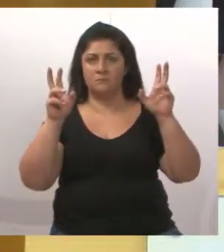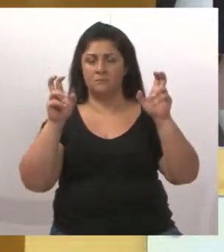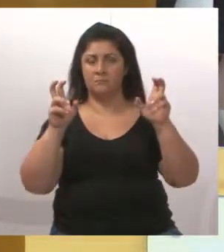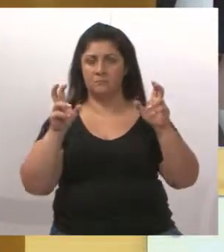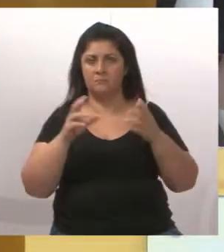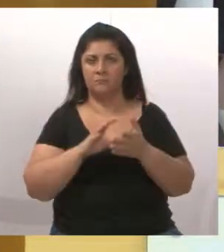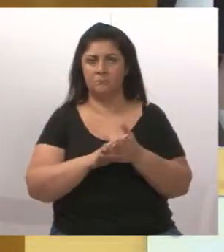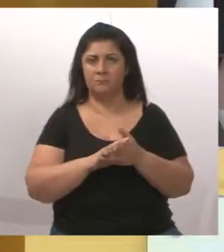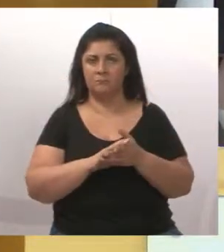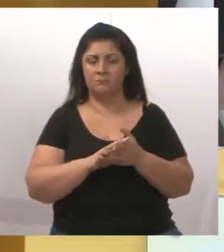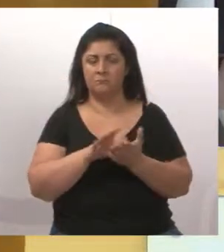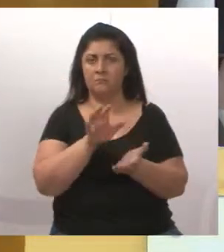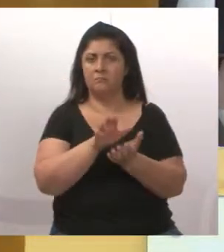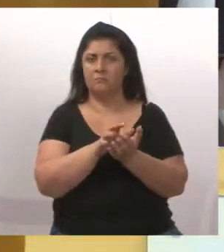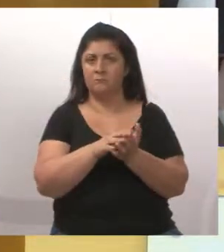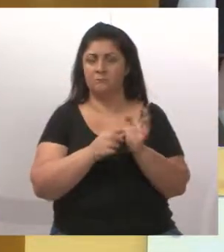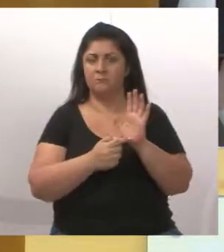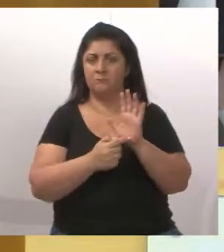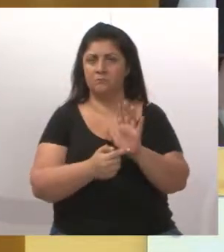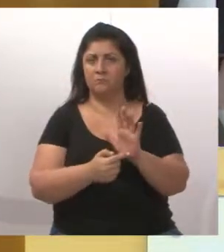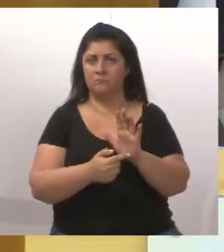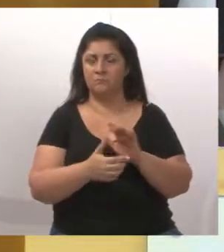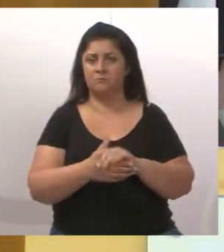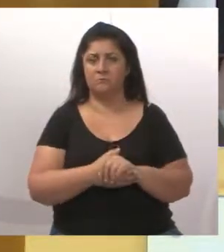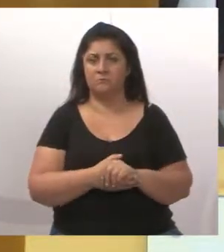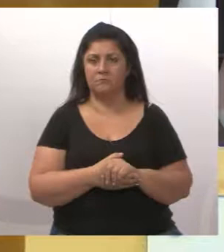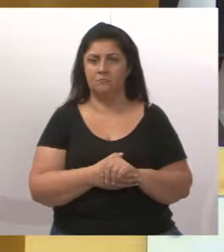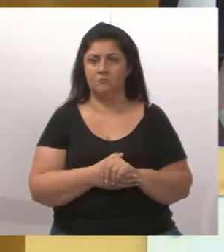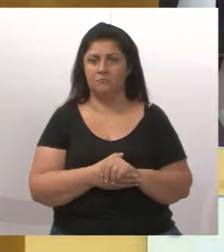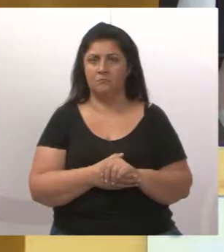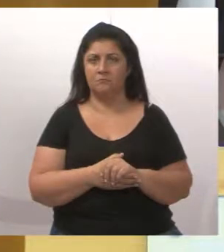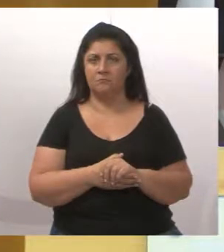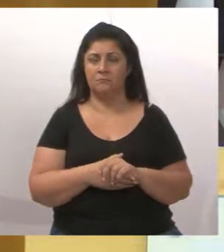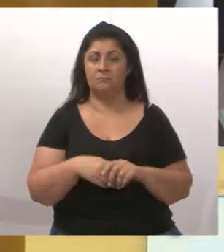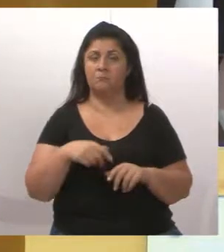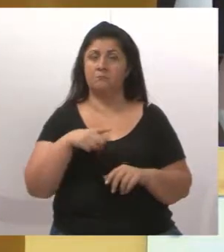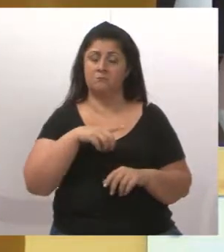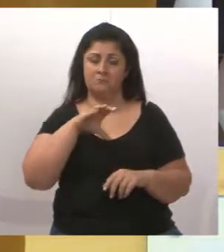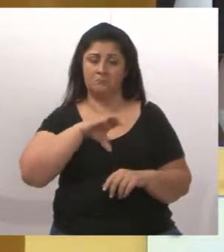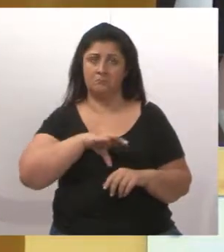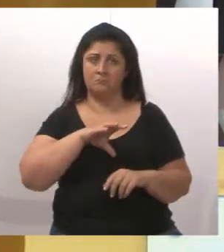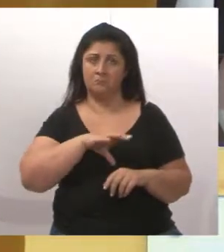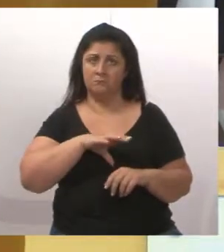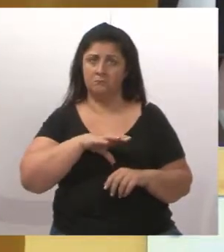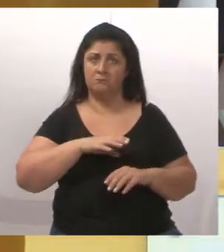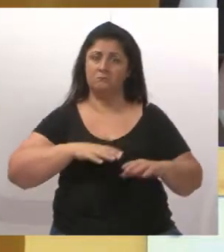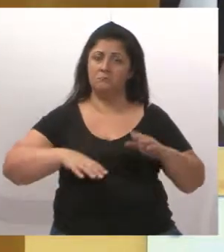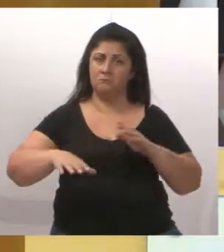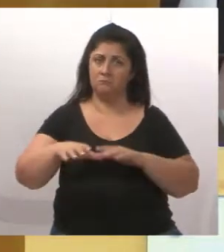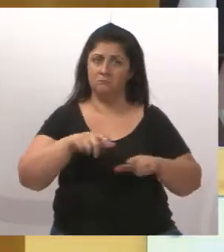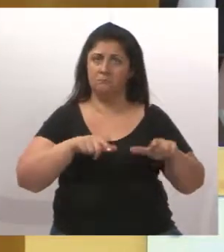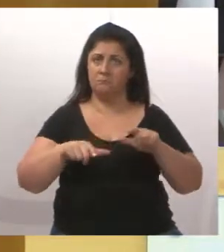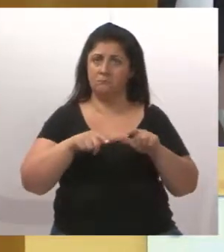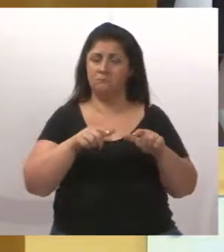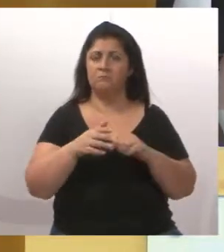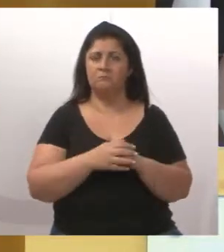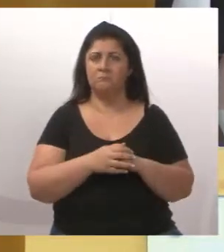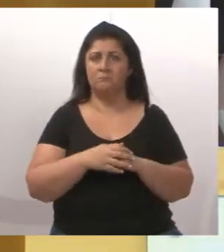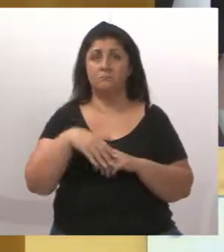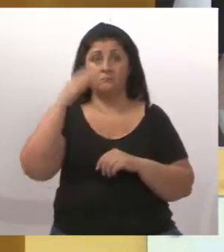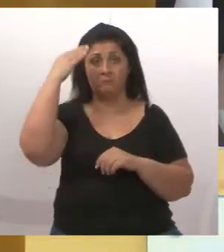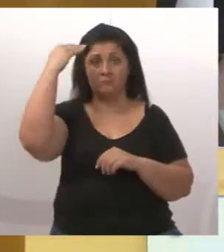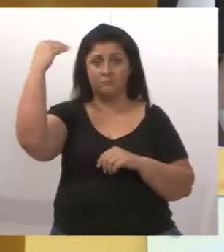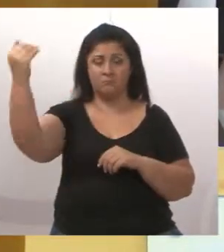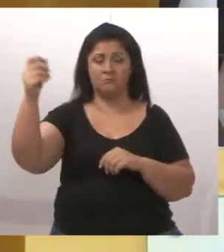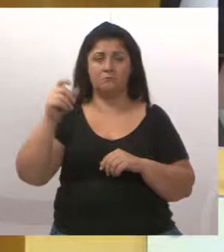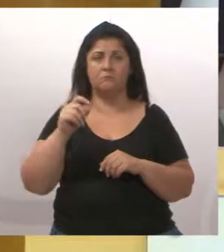que Jacarei apresenta para se tornar uma cidade sustentável. O sucesso da nossa cidade, gente,